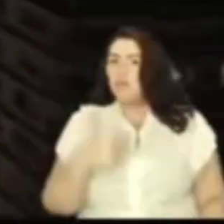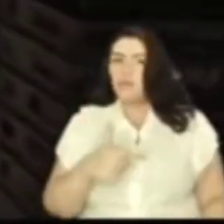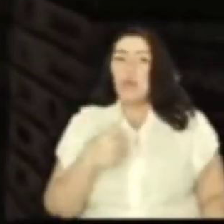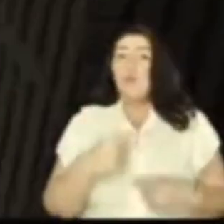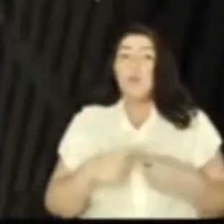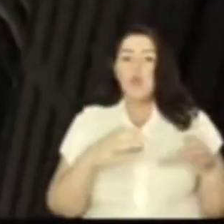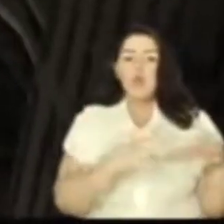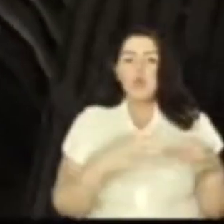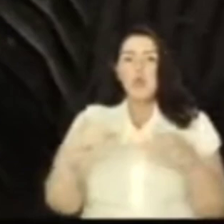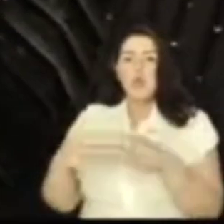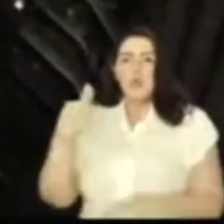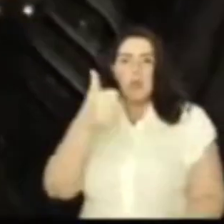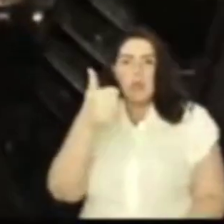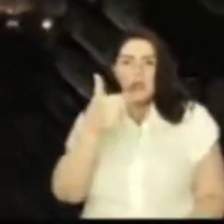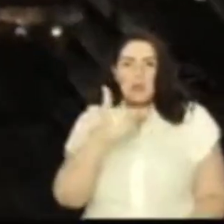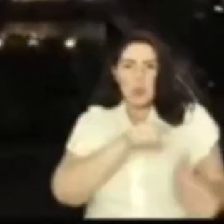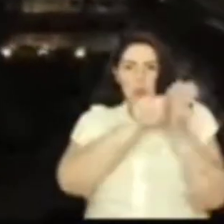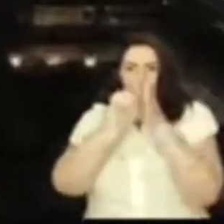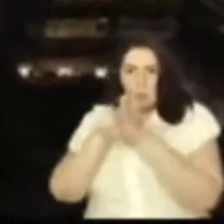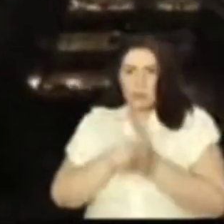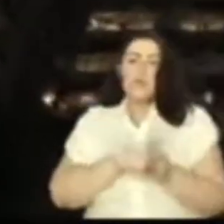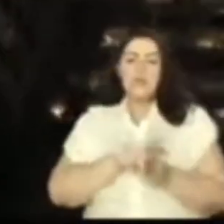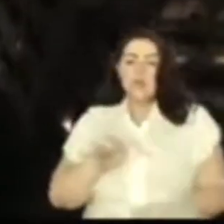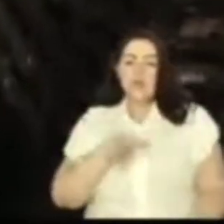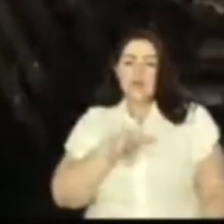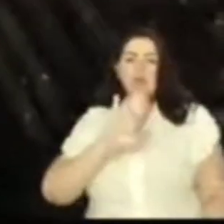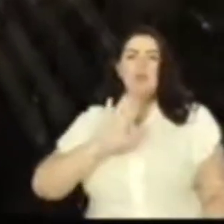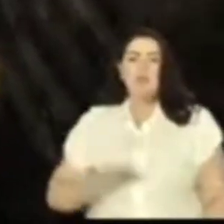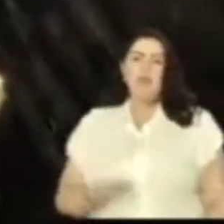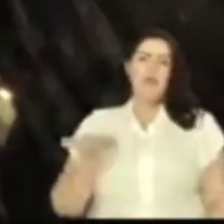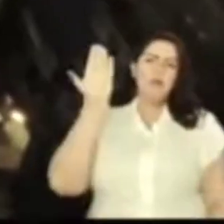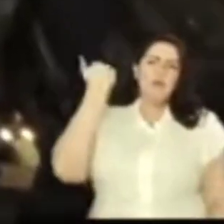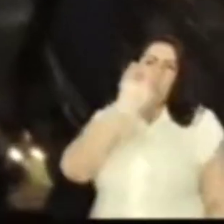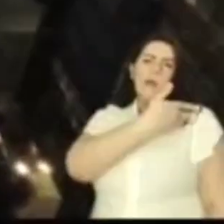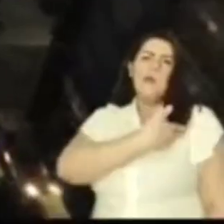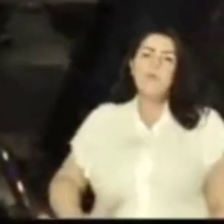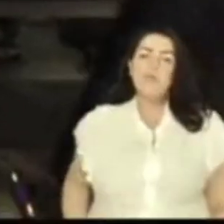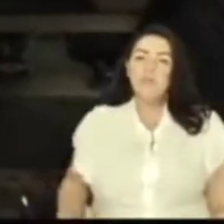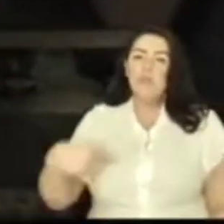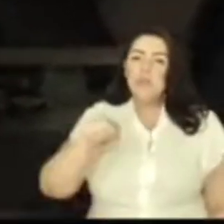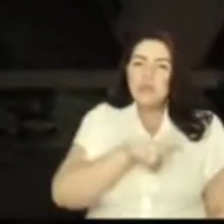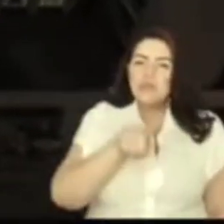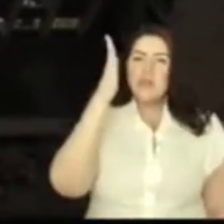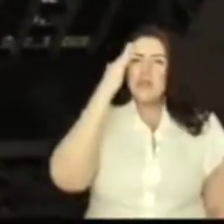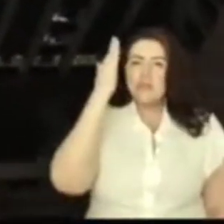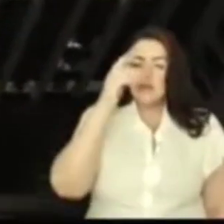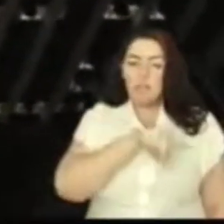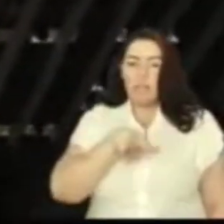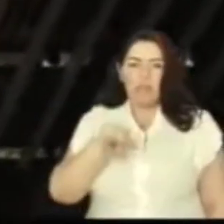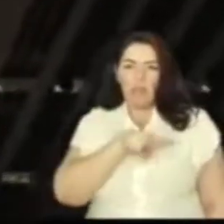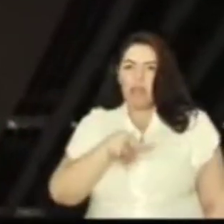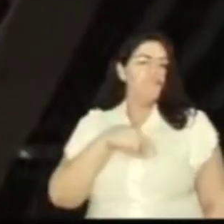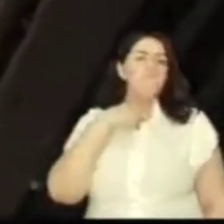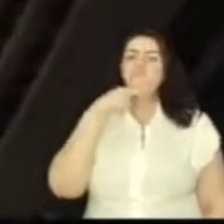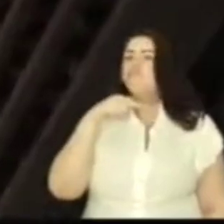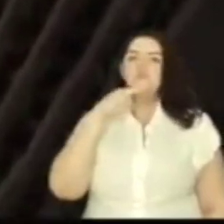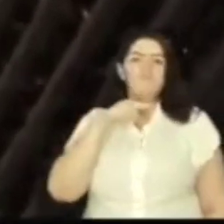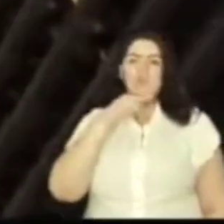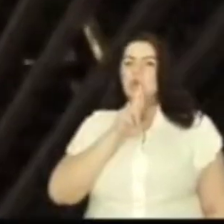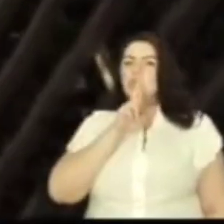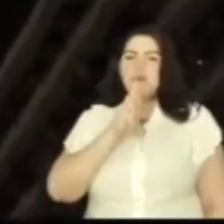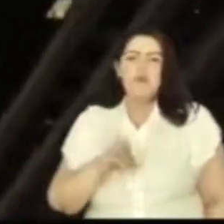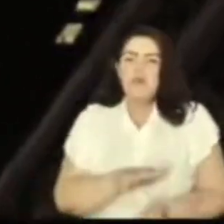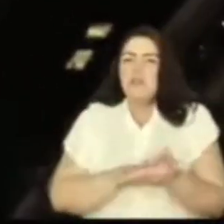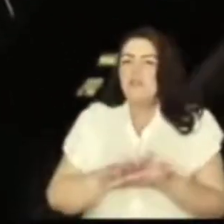turno em São Paulo. Sabe por quê? Porque os dois que estão liderando essas pesquisas, são dois grupos que já governaram. E nós não temos dúvida